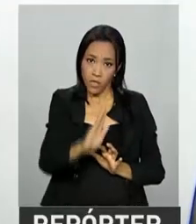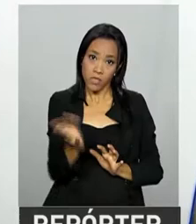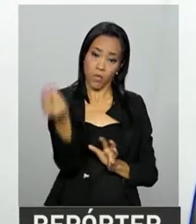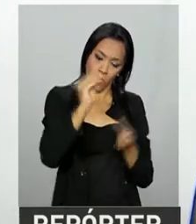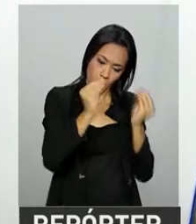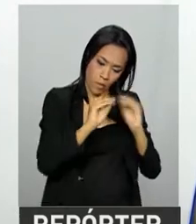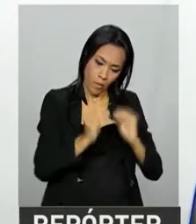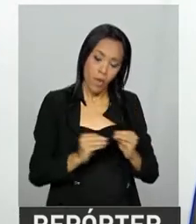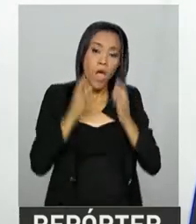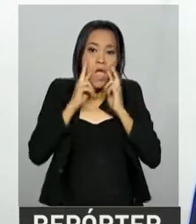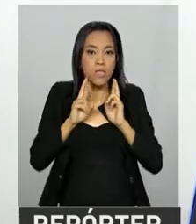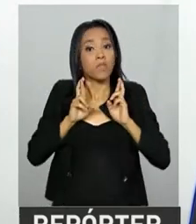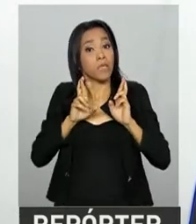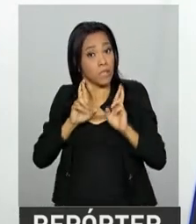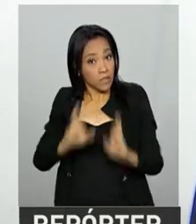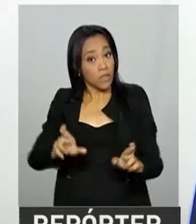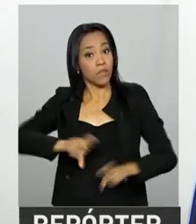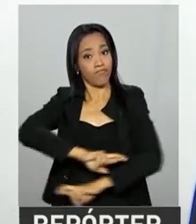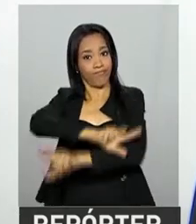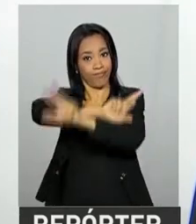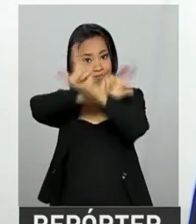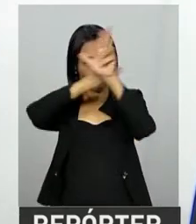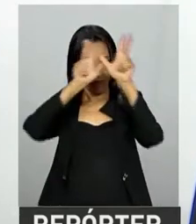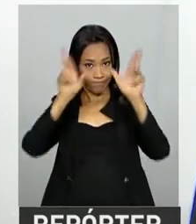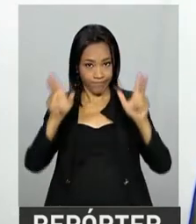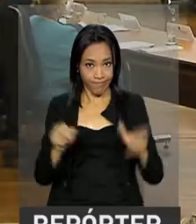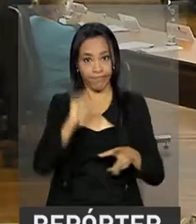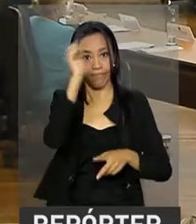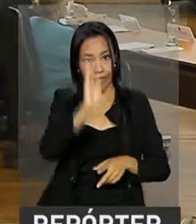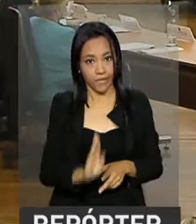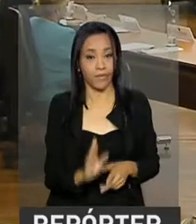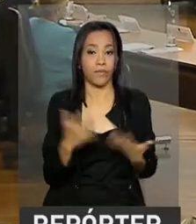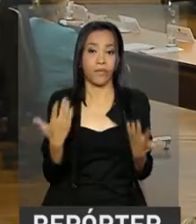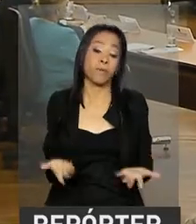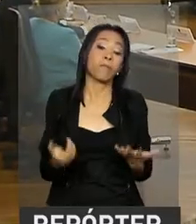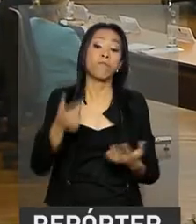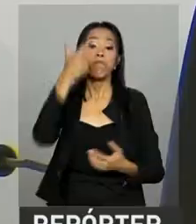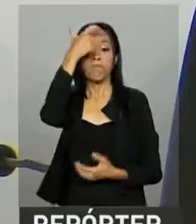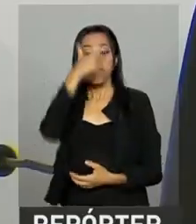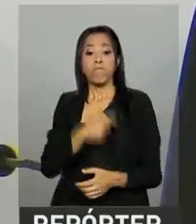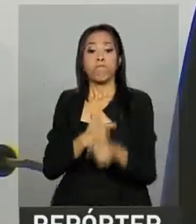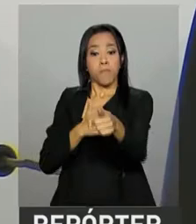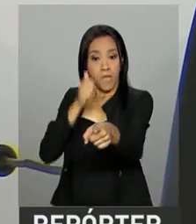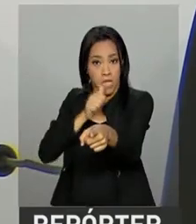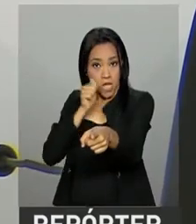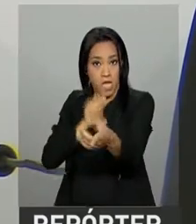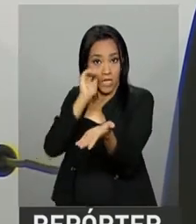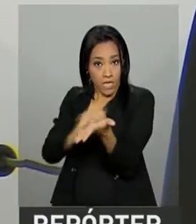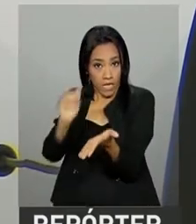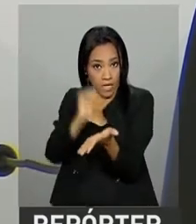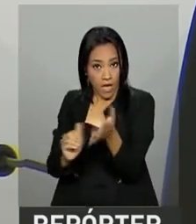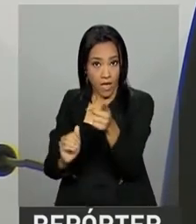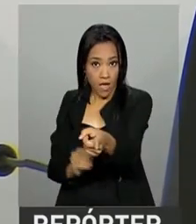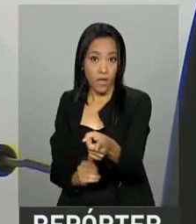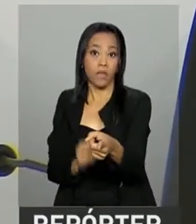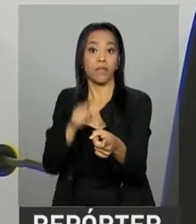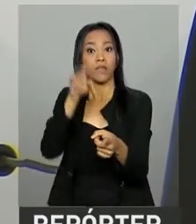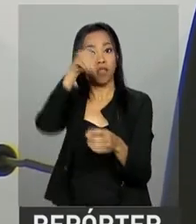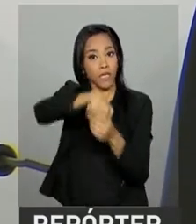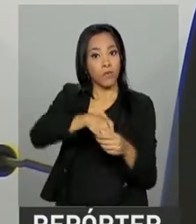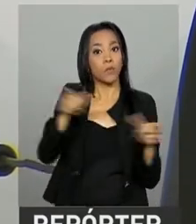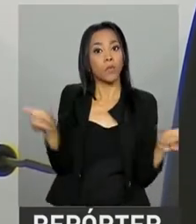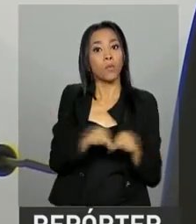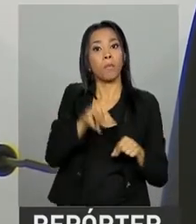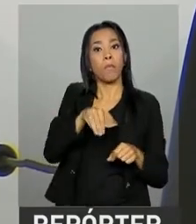respeito à diversidade em diversas dimensões. Para a secretária executiva do Ministério da Educação, a base